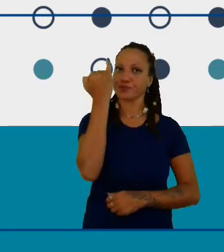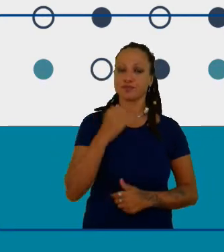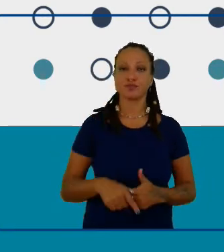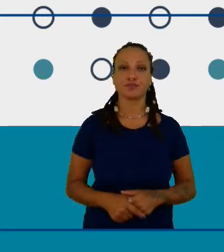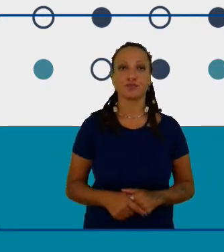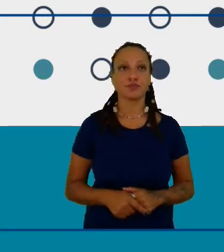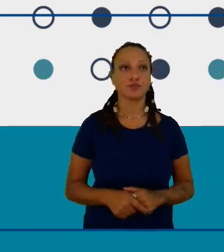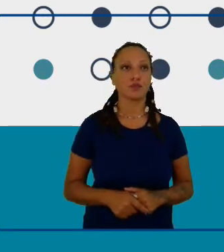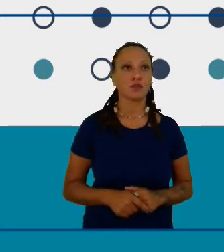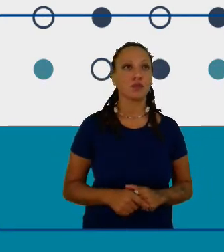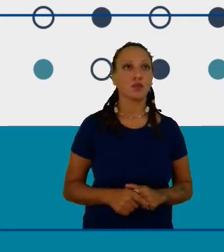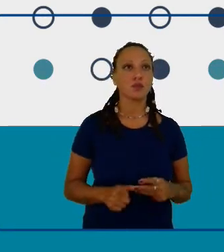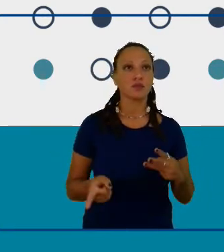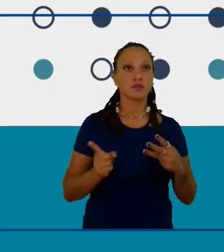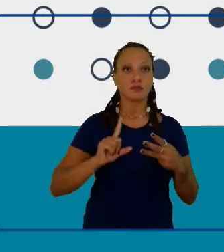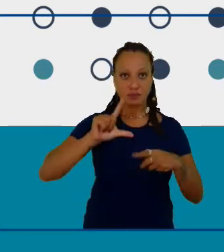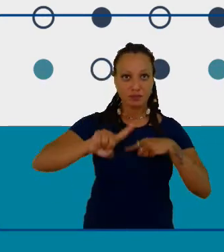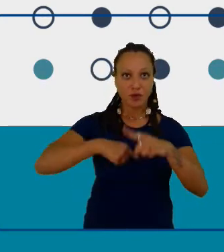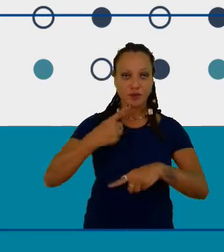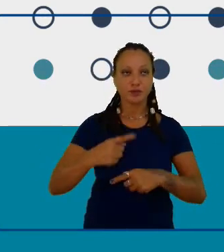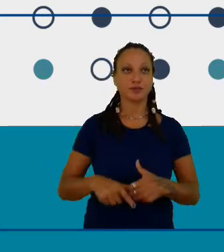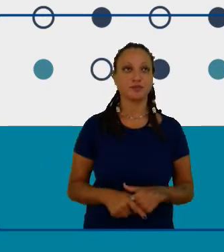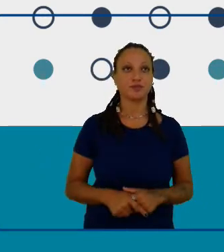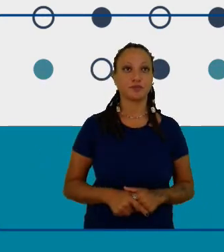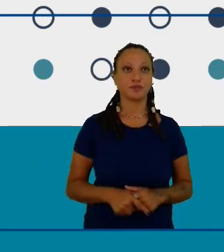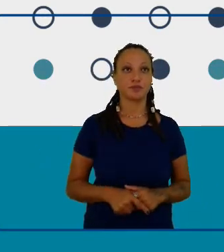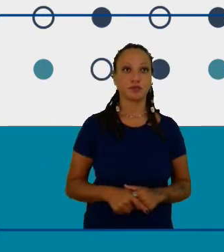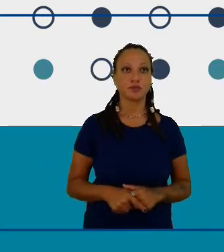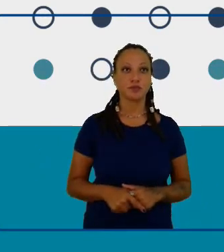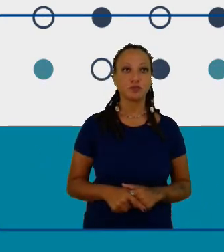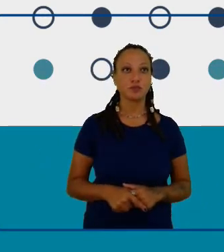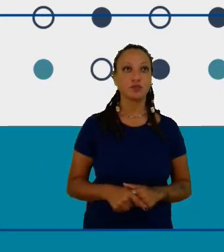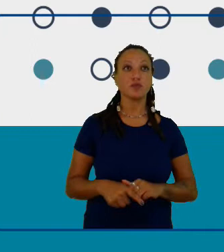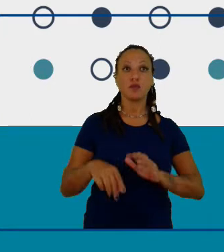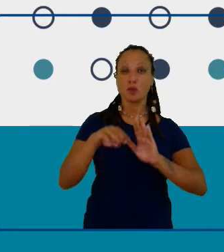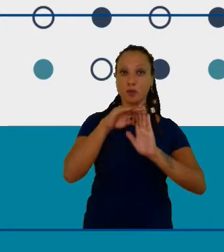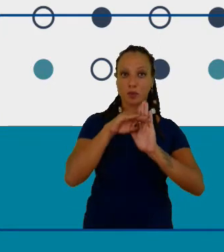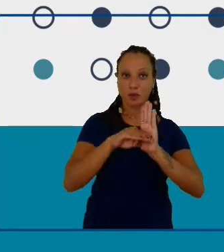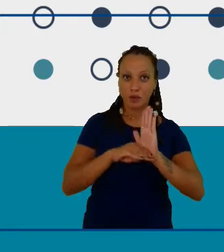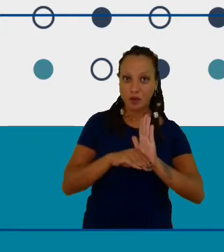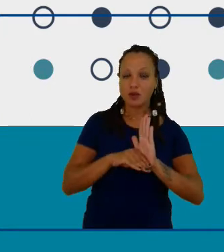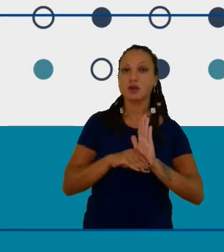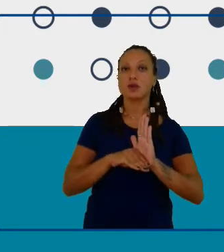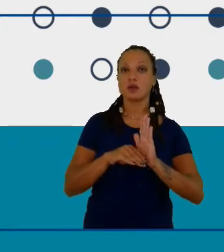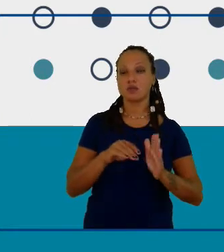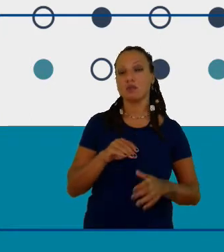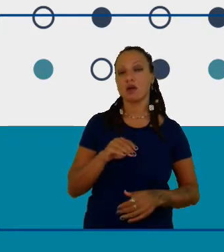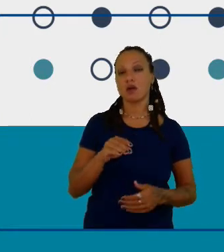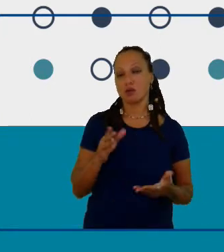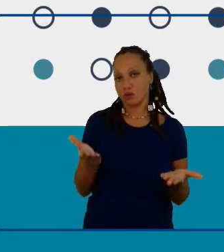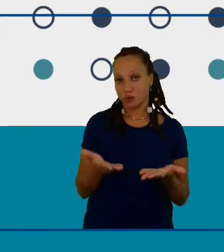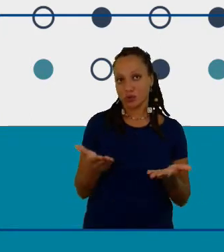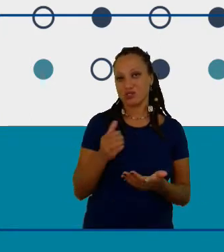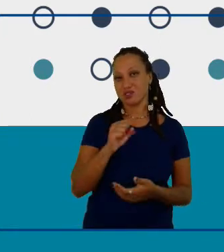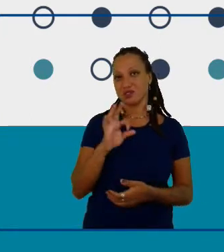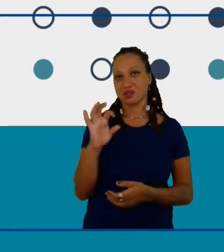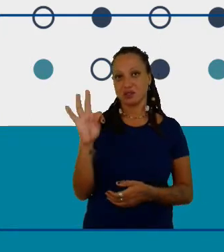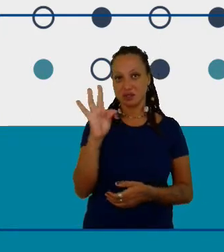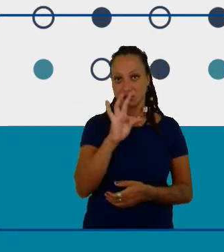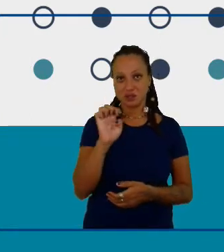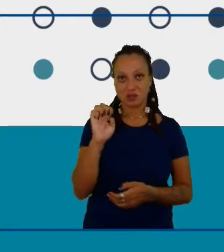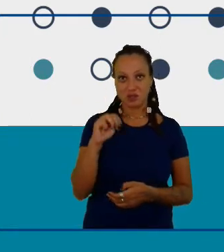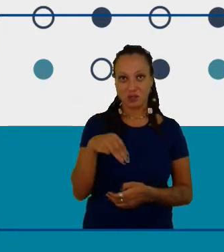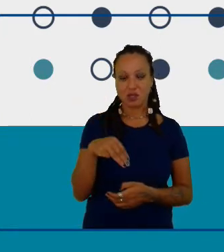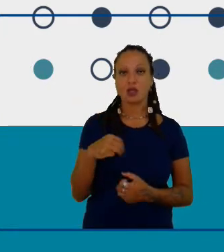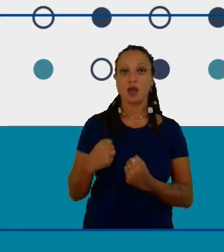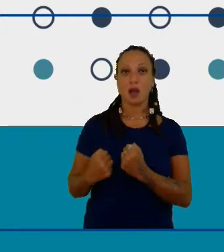programa de STEM Club atualmente é um apoio